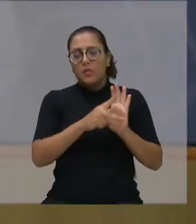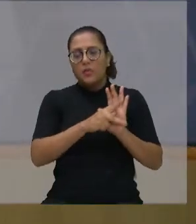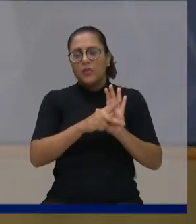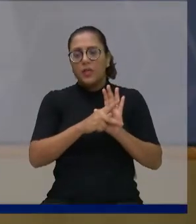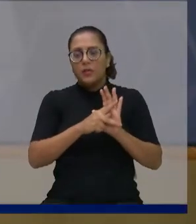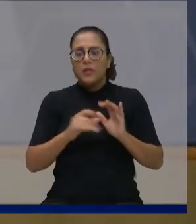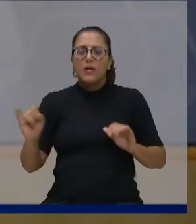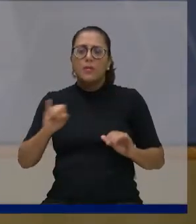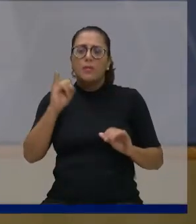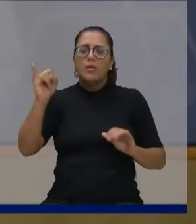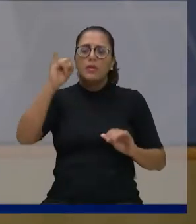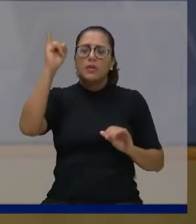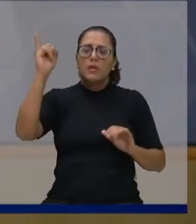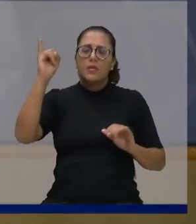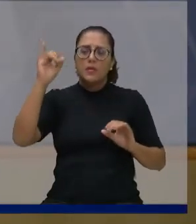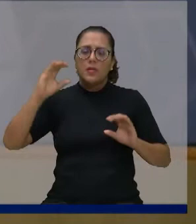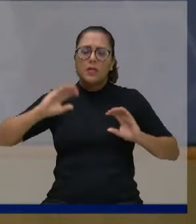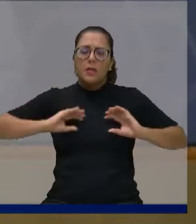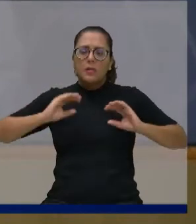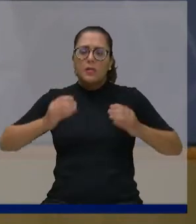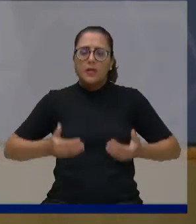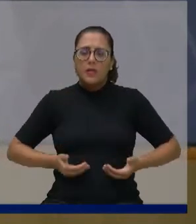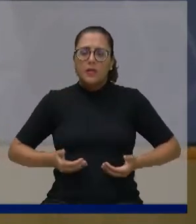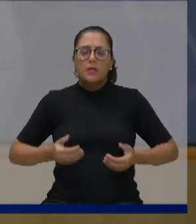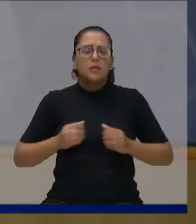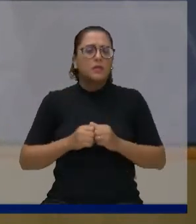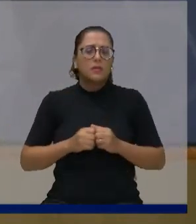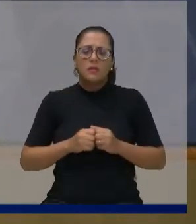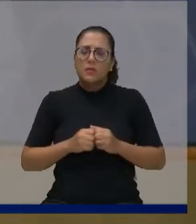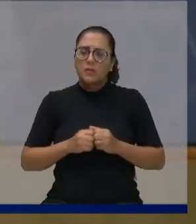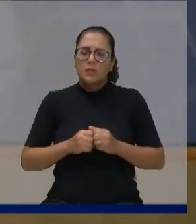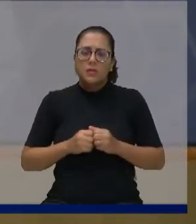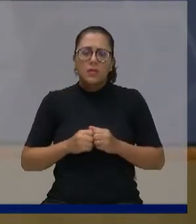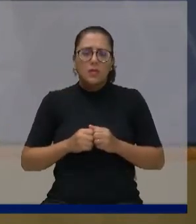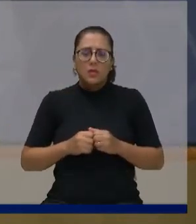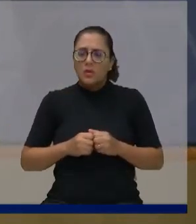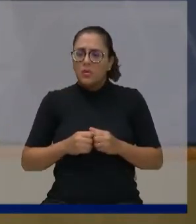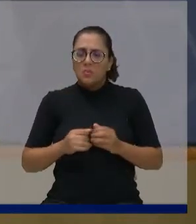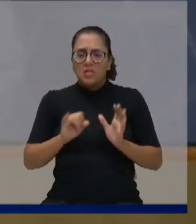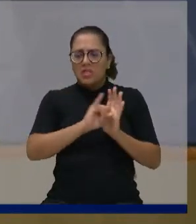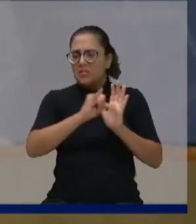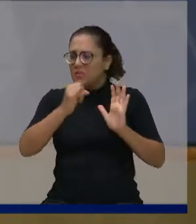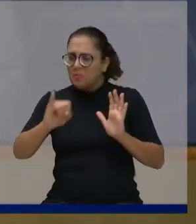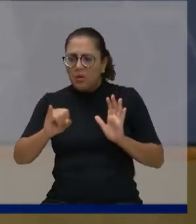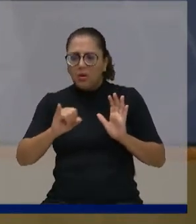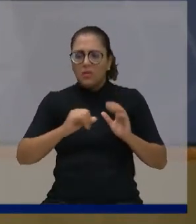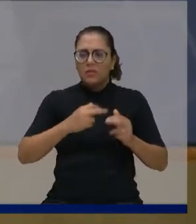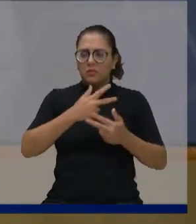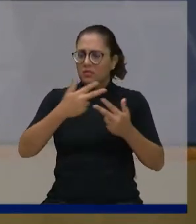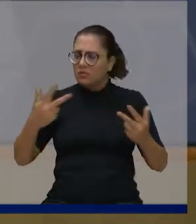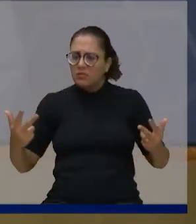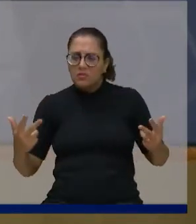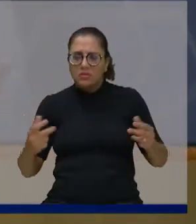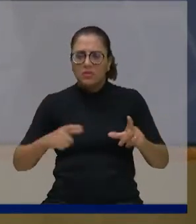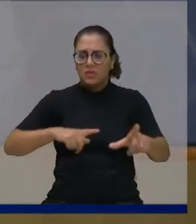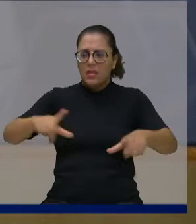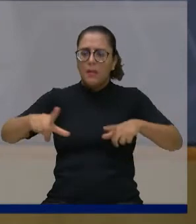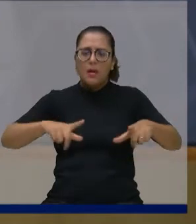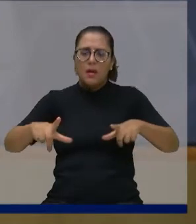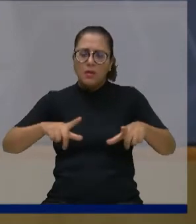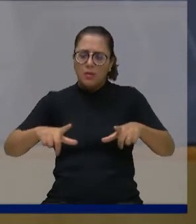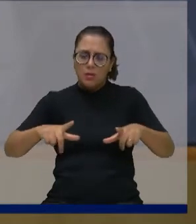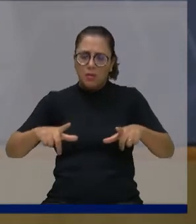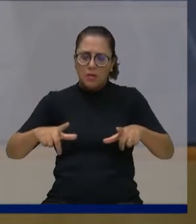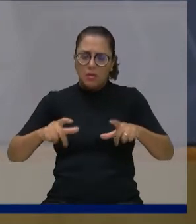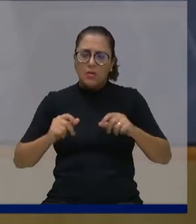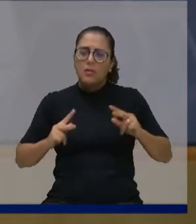questão do imposto, como a questão dos projetos dos servidores, ou também mudanças estruturais que